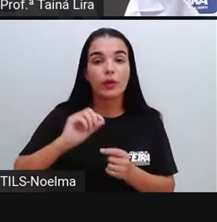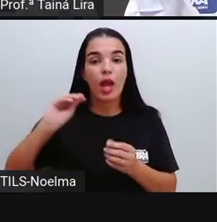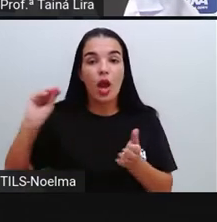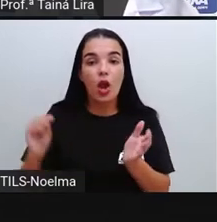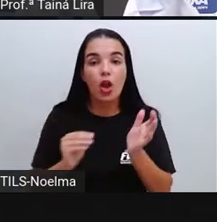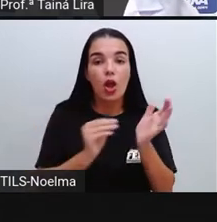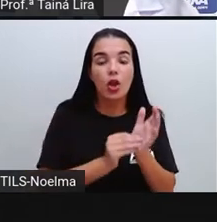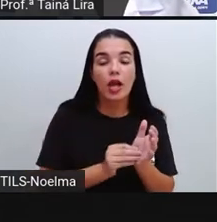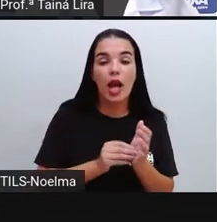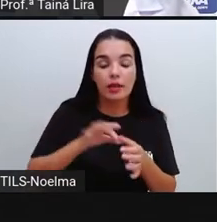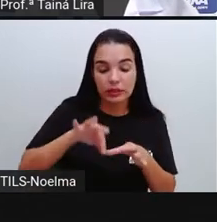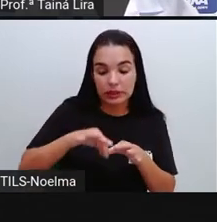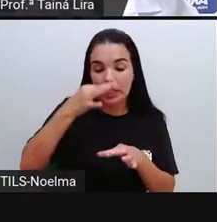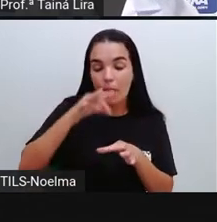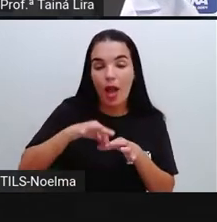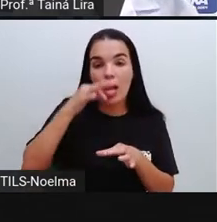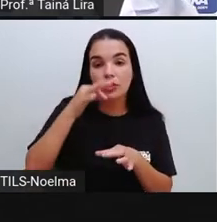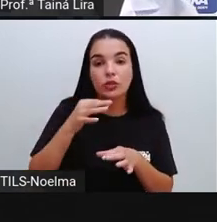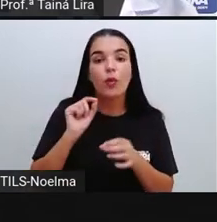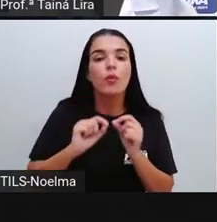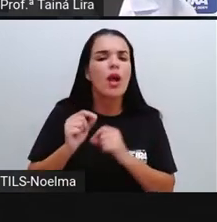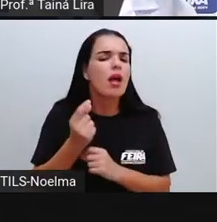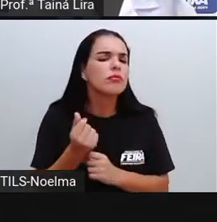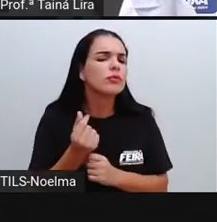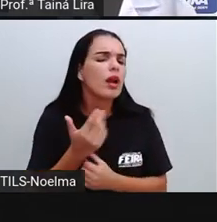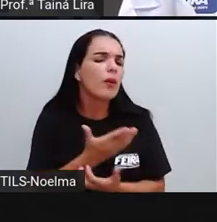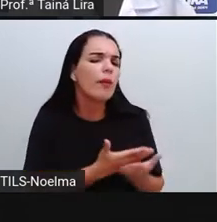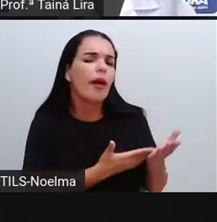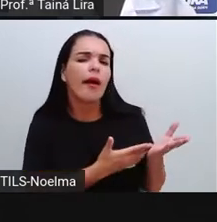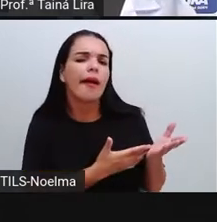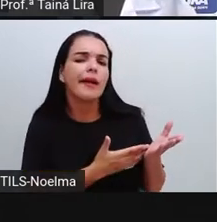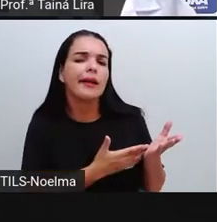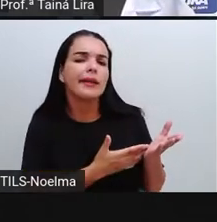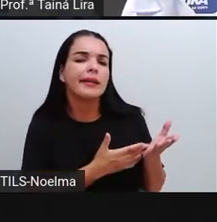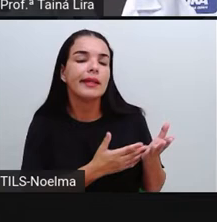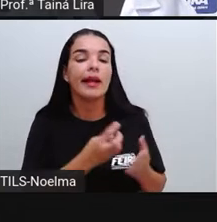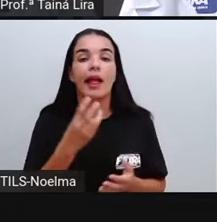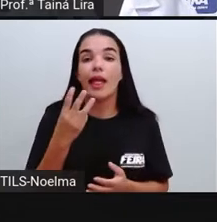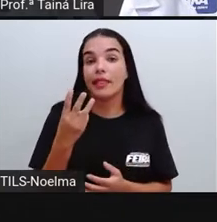o valor do salgadinho. Quanto custa o salgadinho?